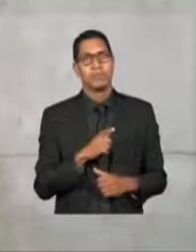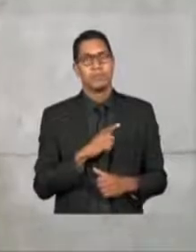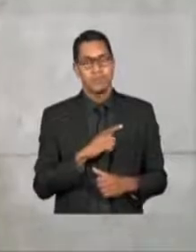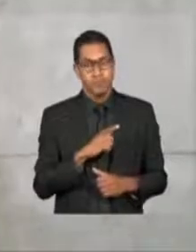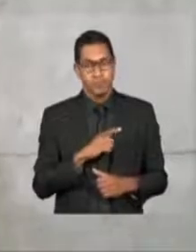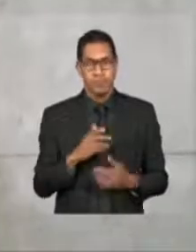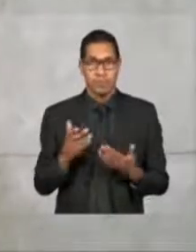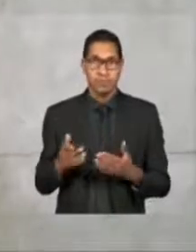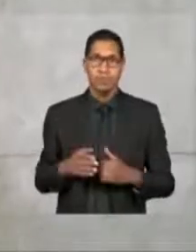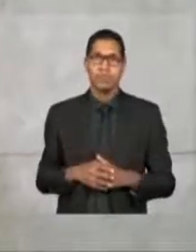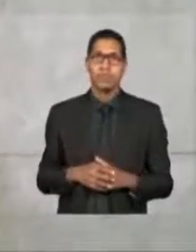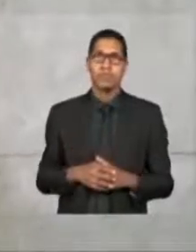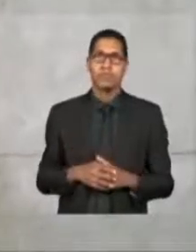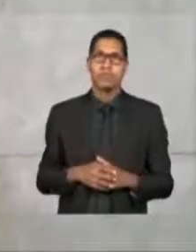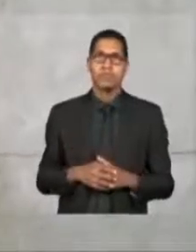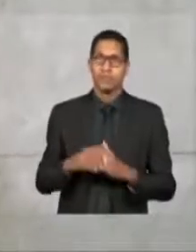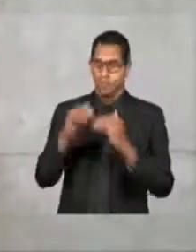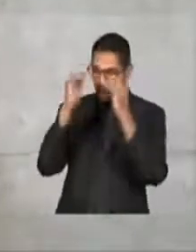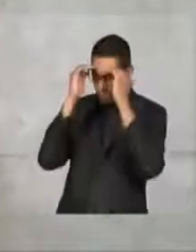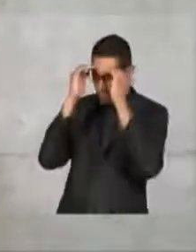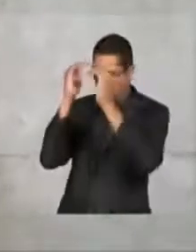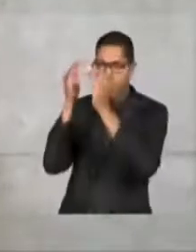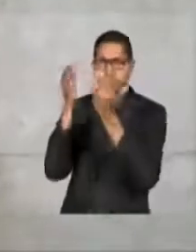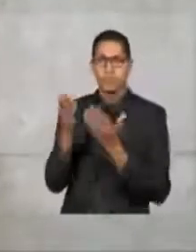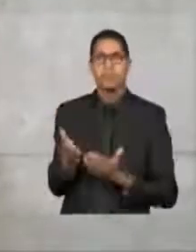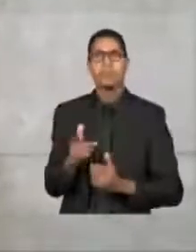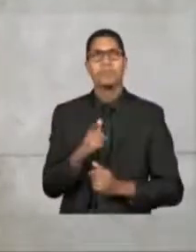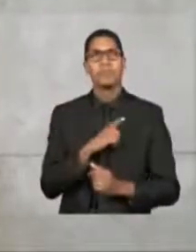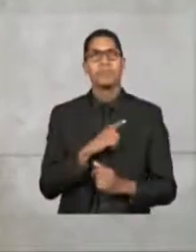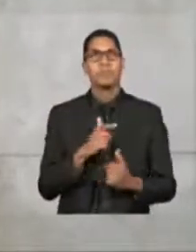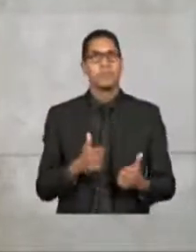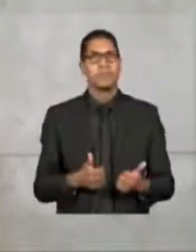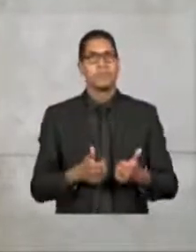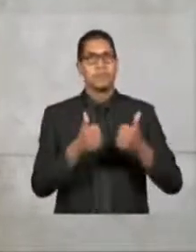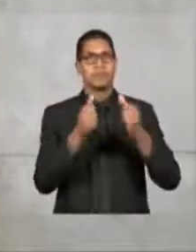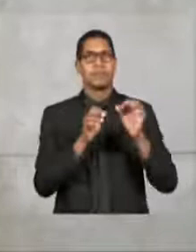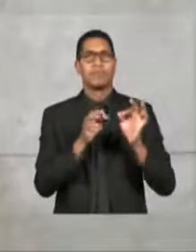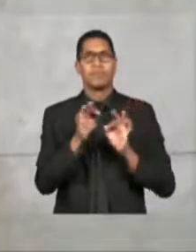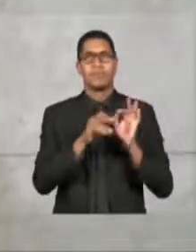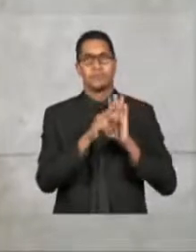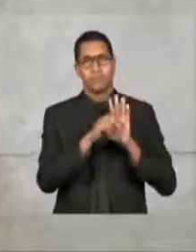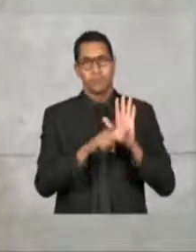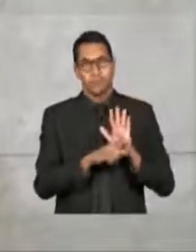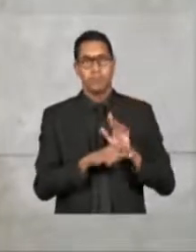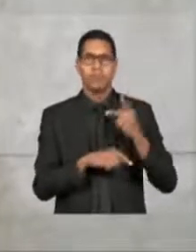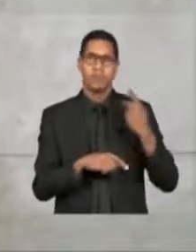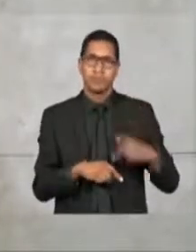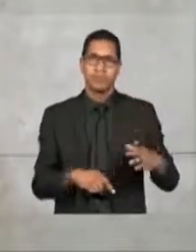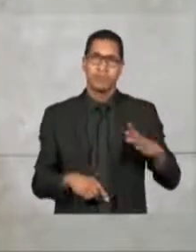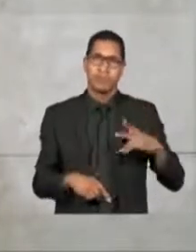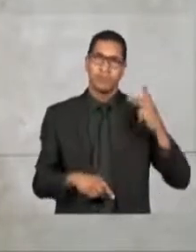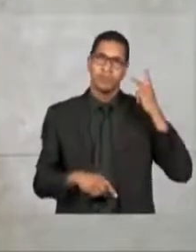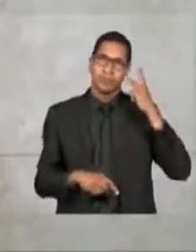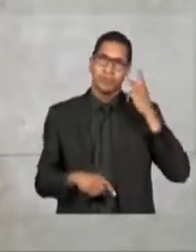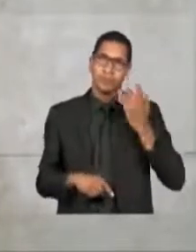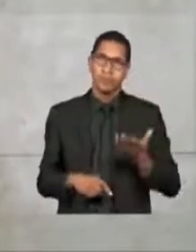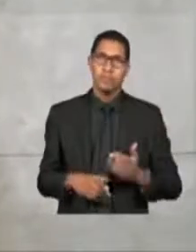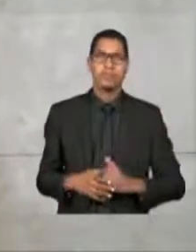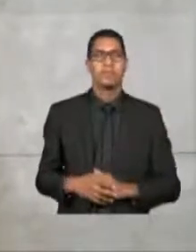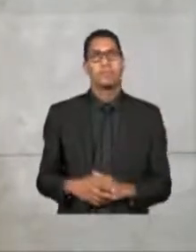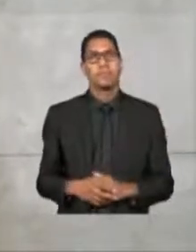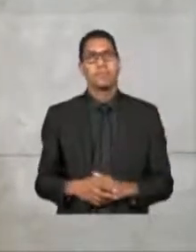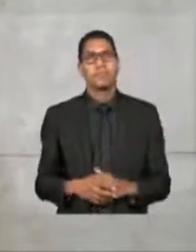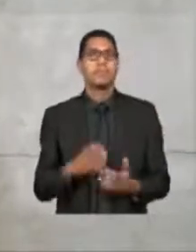respeitado, foi tão melhorado o seu projeto, como aqui na cidade de São Paulo.